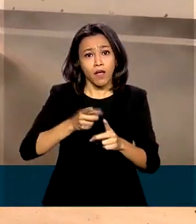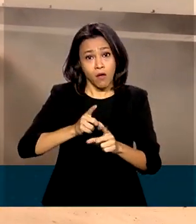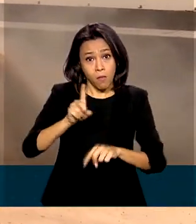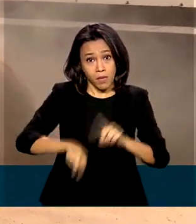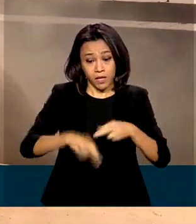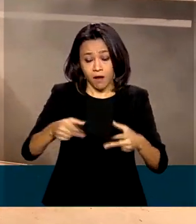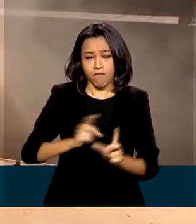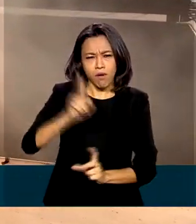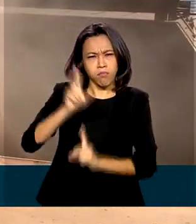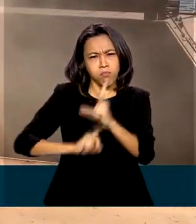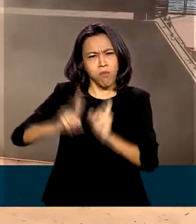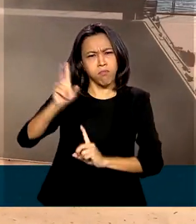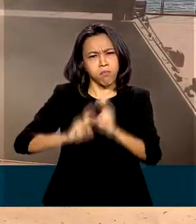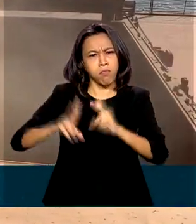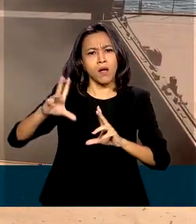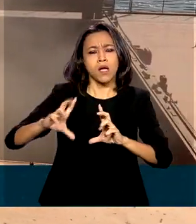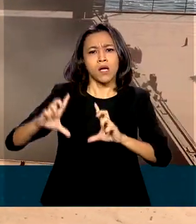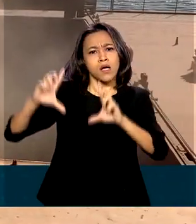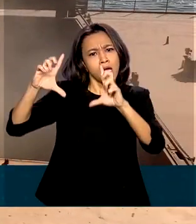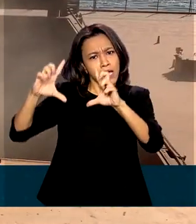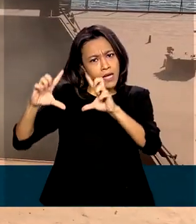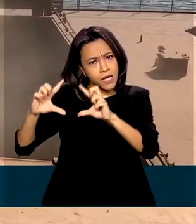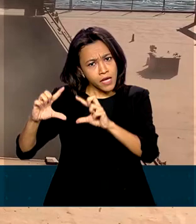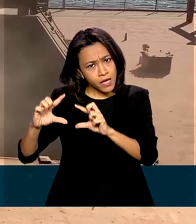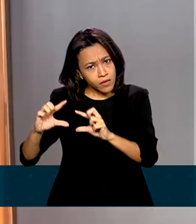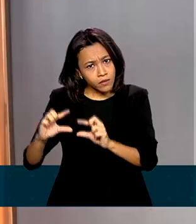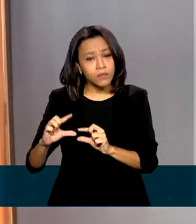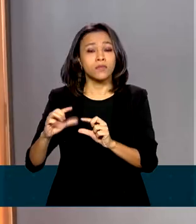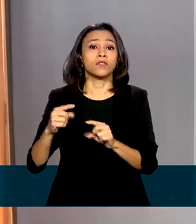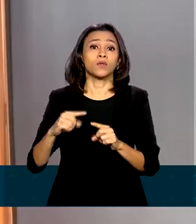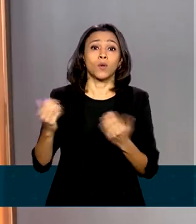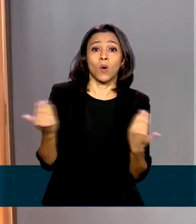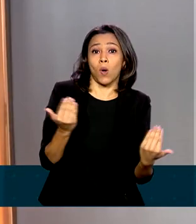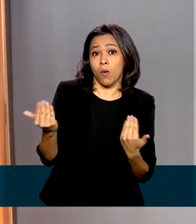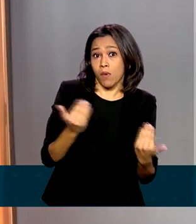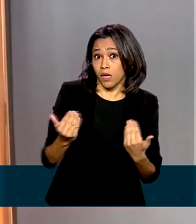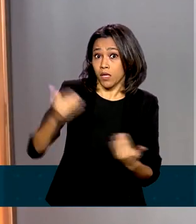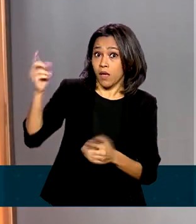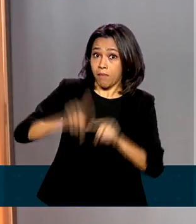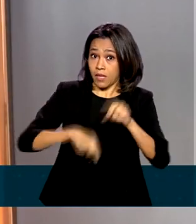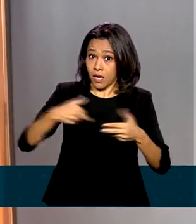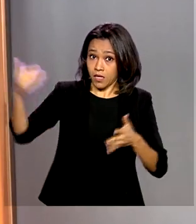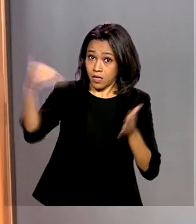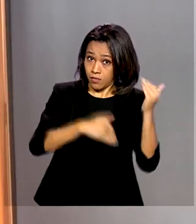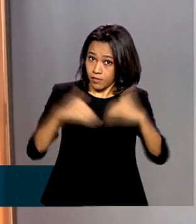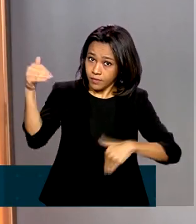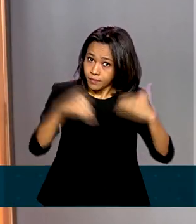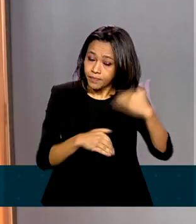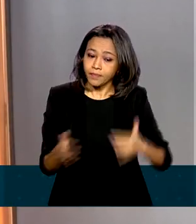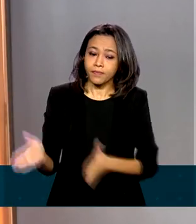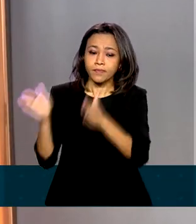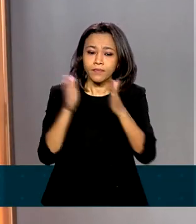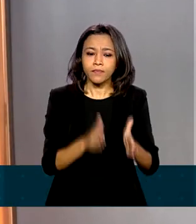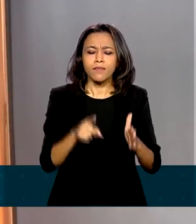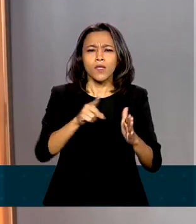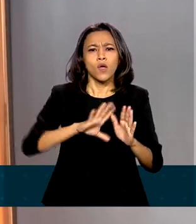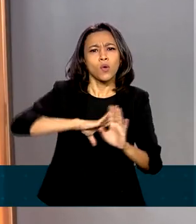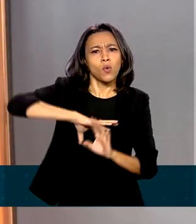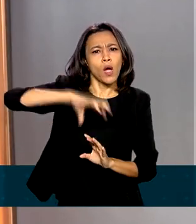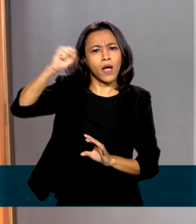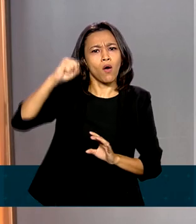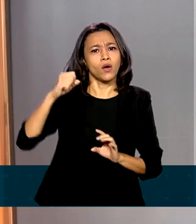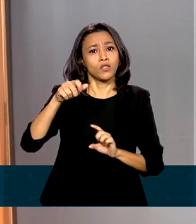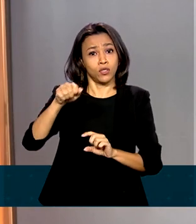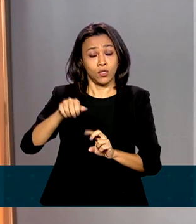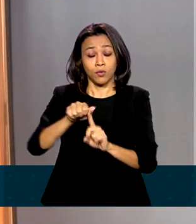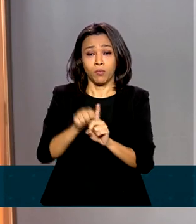caíram num ritmo ainda maior que as exportações. Entre os principais fatores do superávit recorde no mês